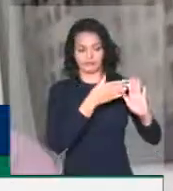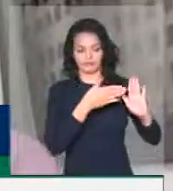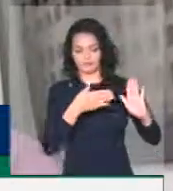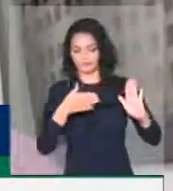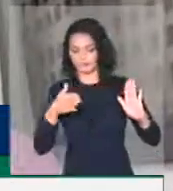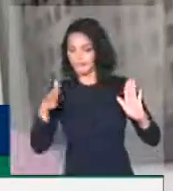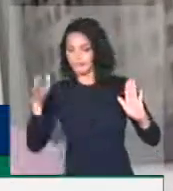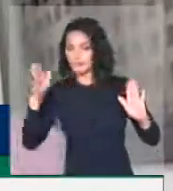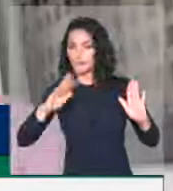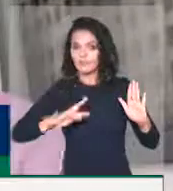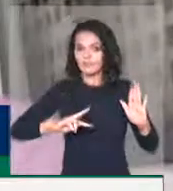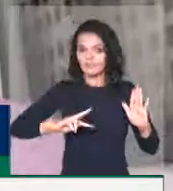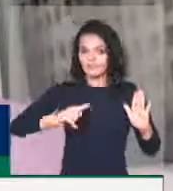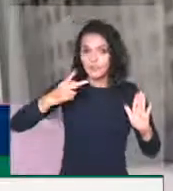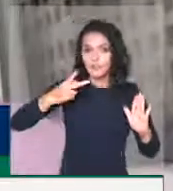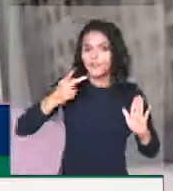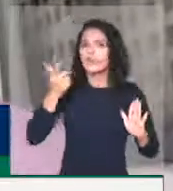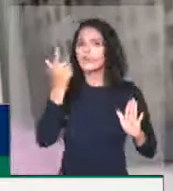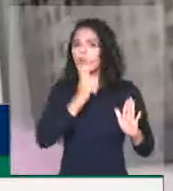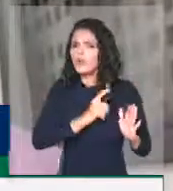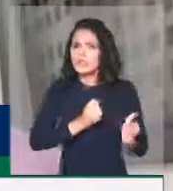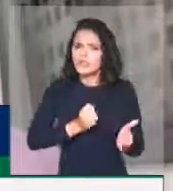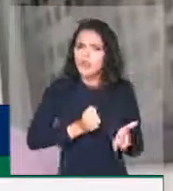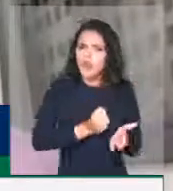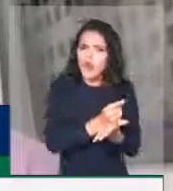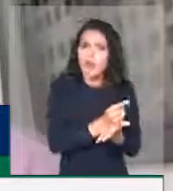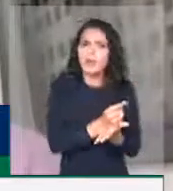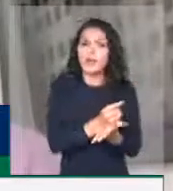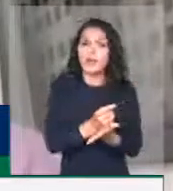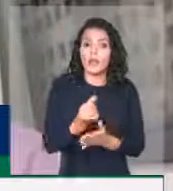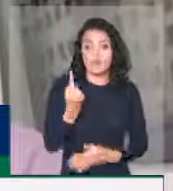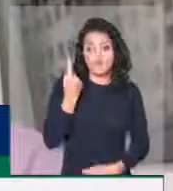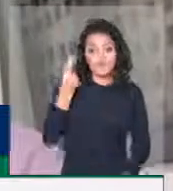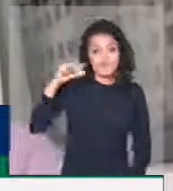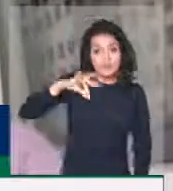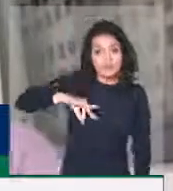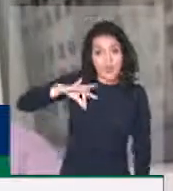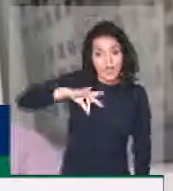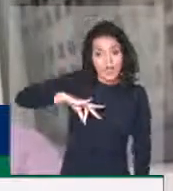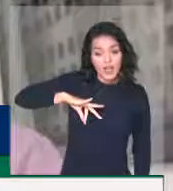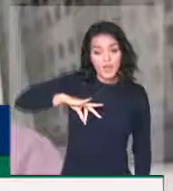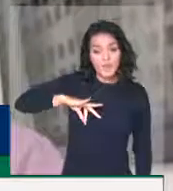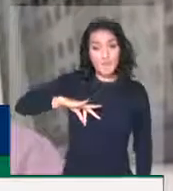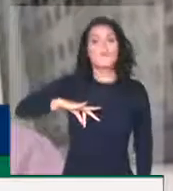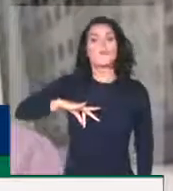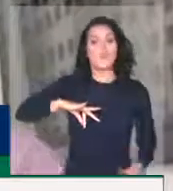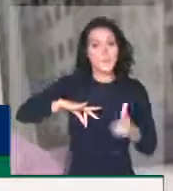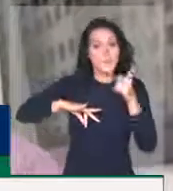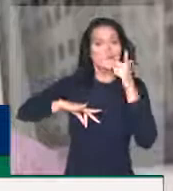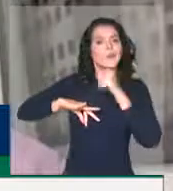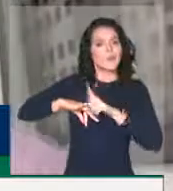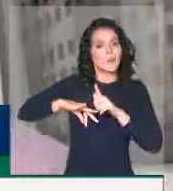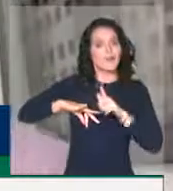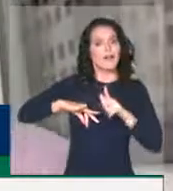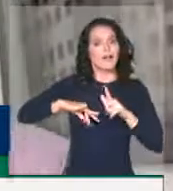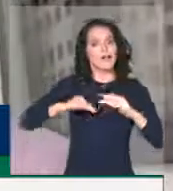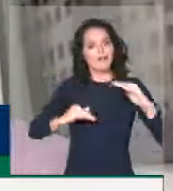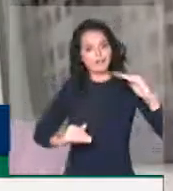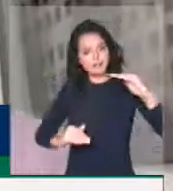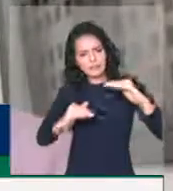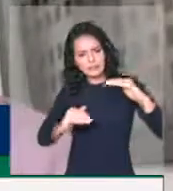do poder real de compra do salário mínimo teve o poder de combater as